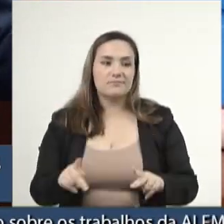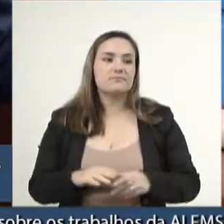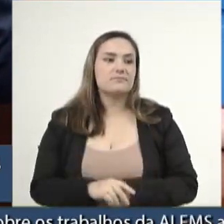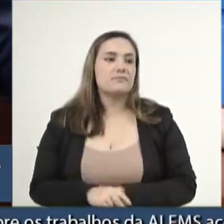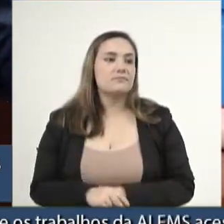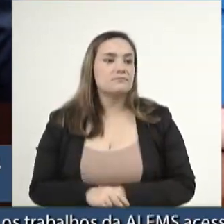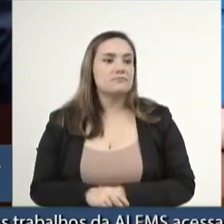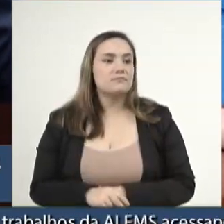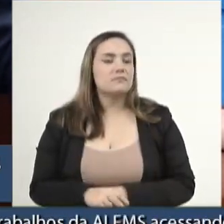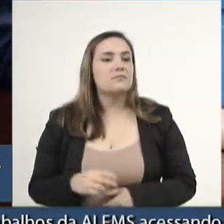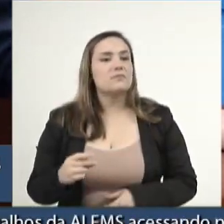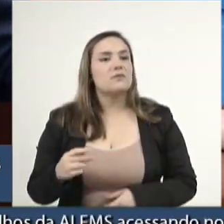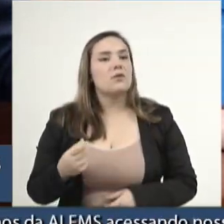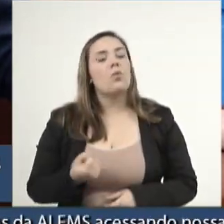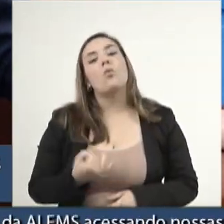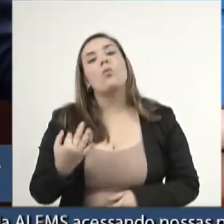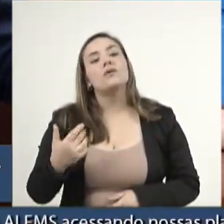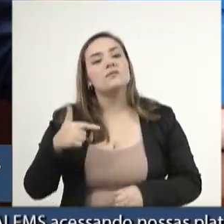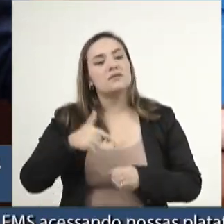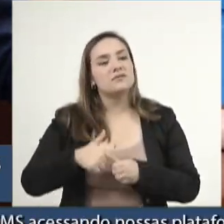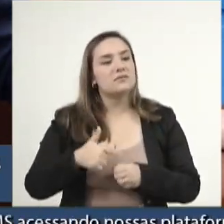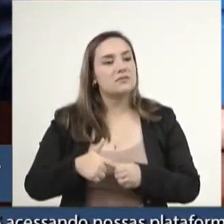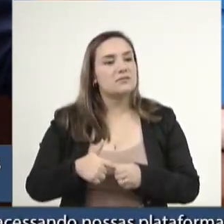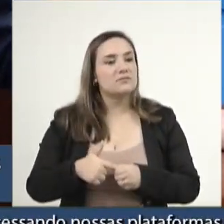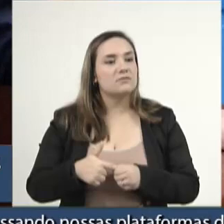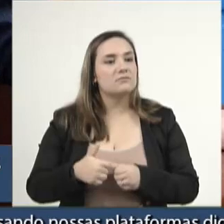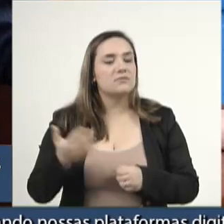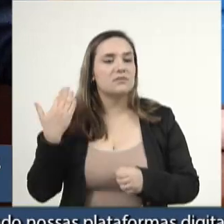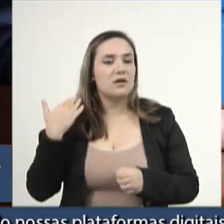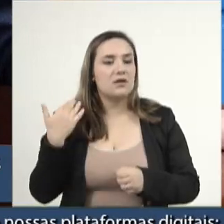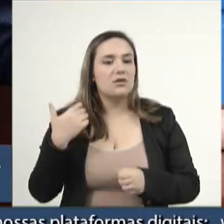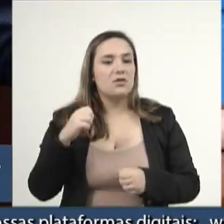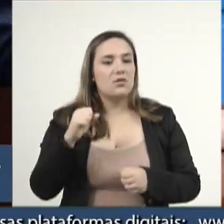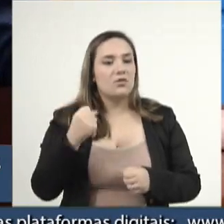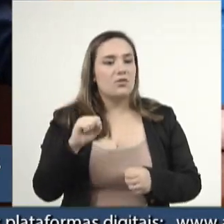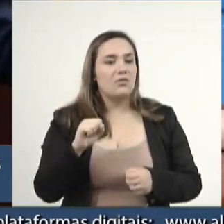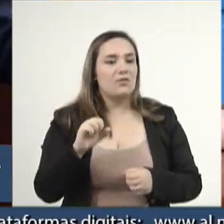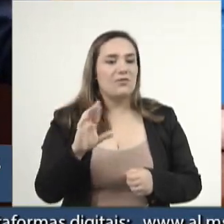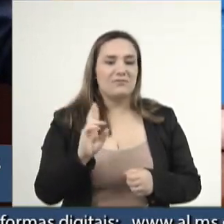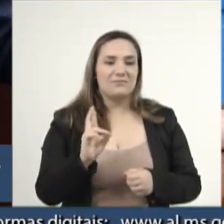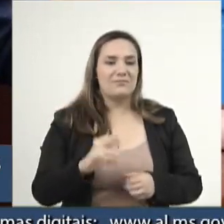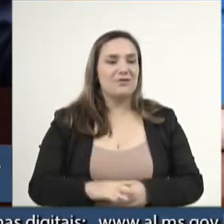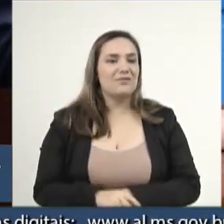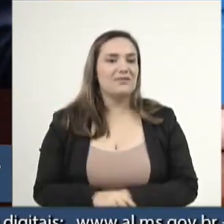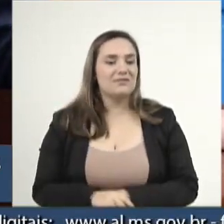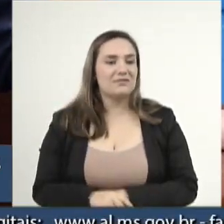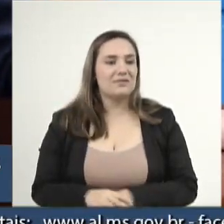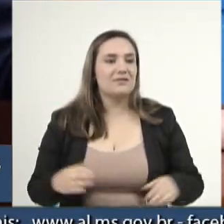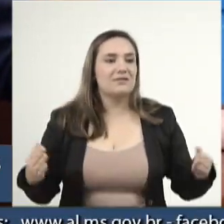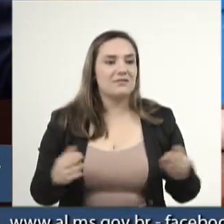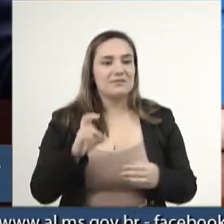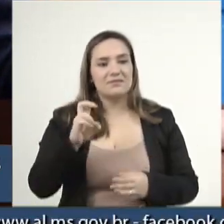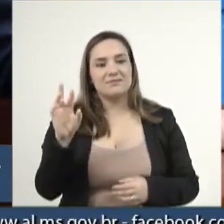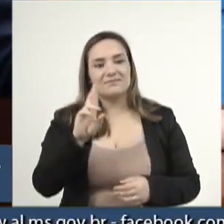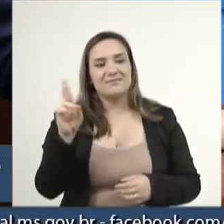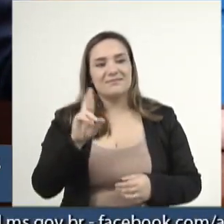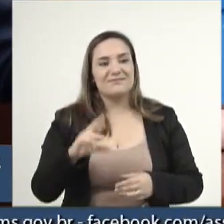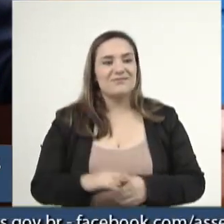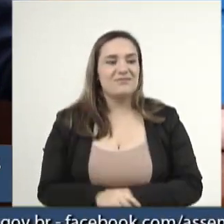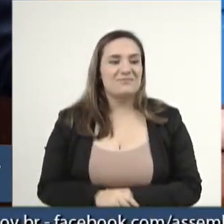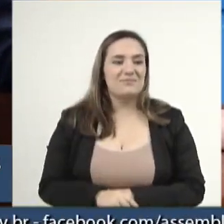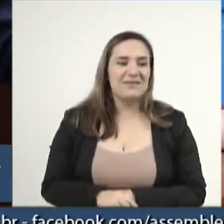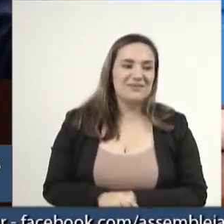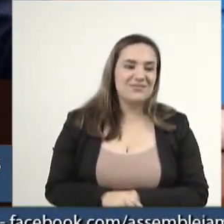Quanto que era a gasolina no governo Bolsonaro? R$ 8,00. Quanto que é agora? R$,00, R$